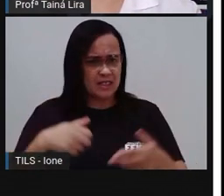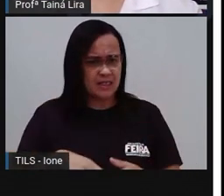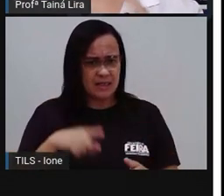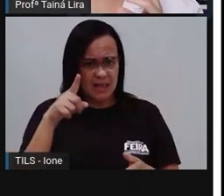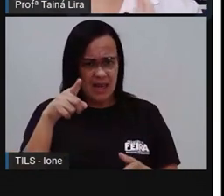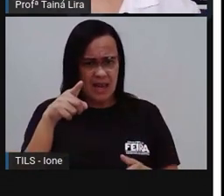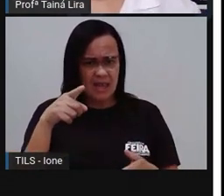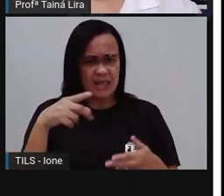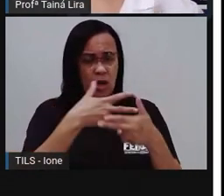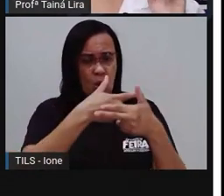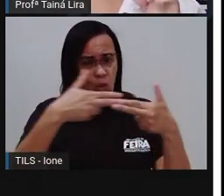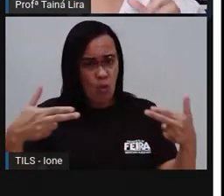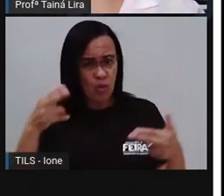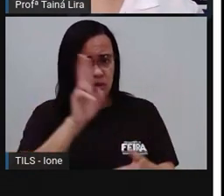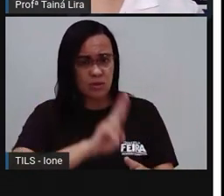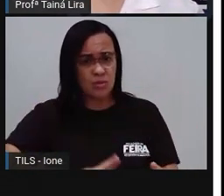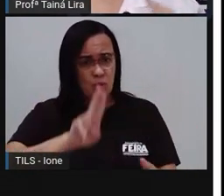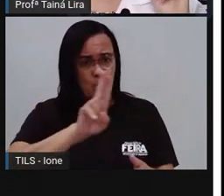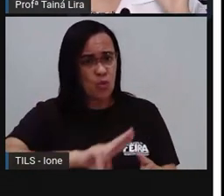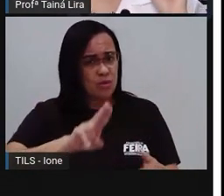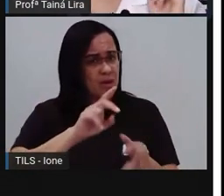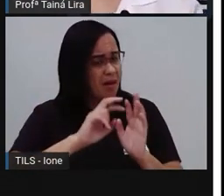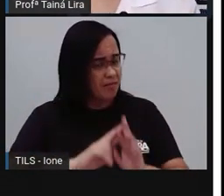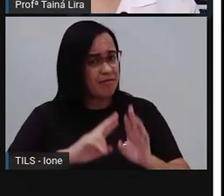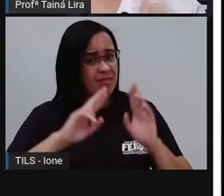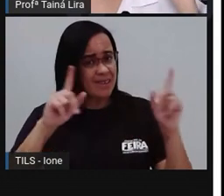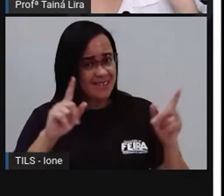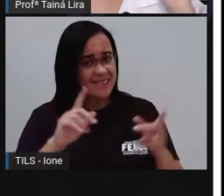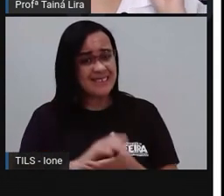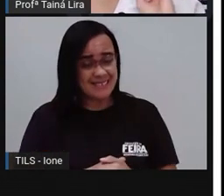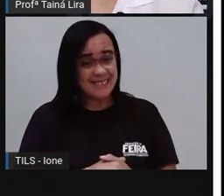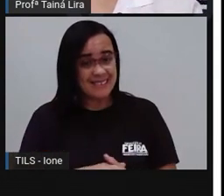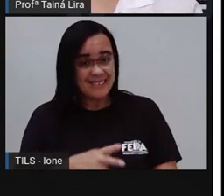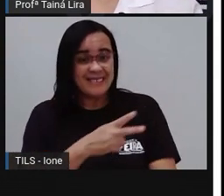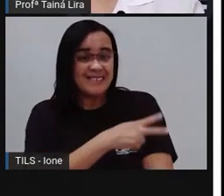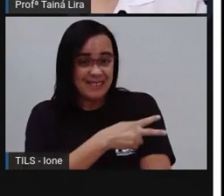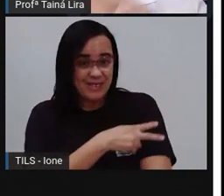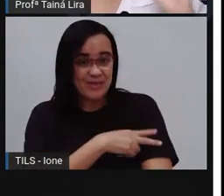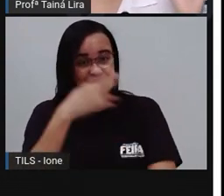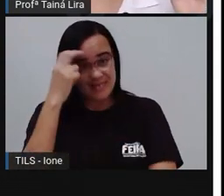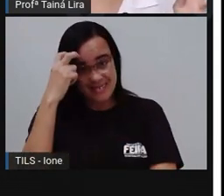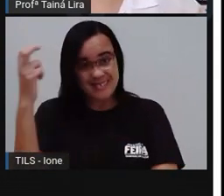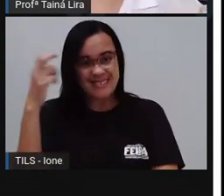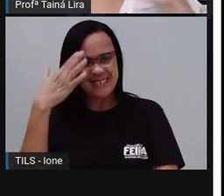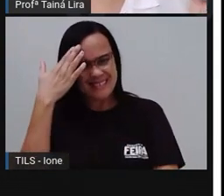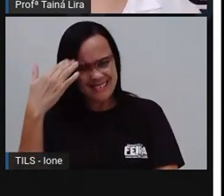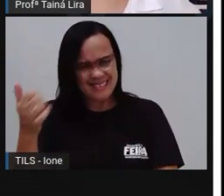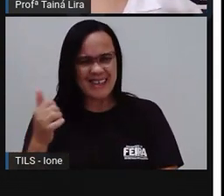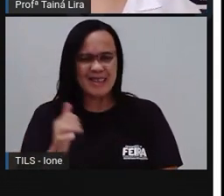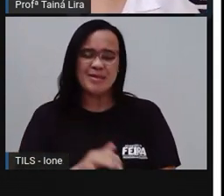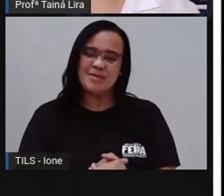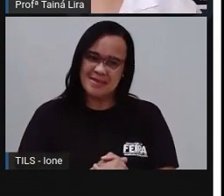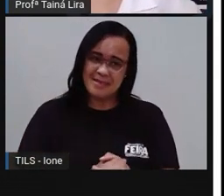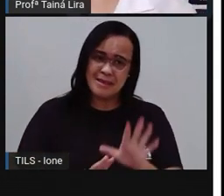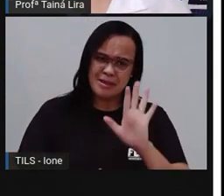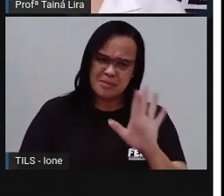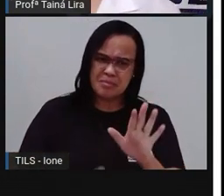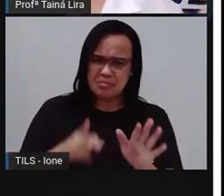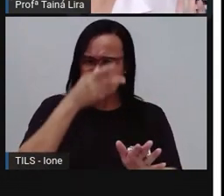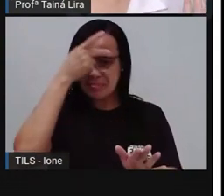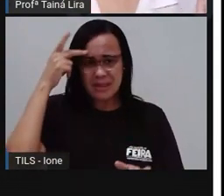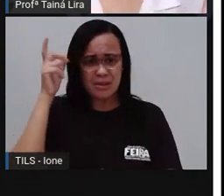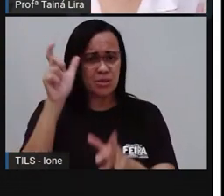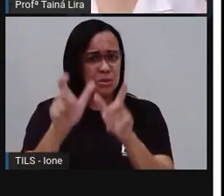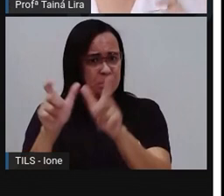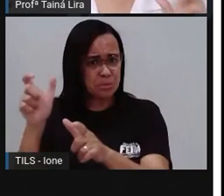aqui. Porque, olha, o segundo ano é inteligente, conseguiu descobrir. Mas vai que outra pessoa aí não consiga descobrir, né?